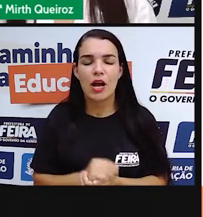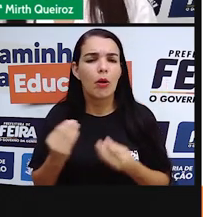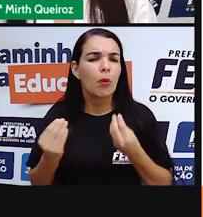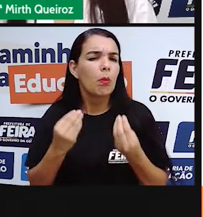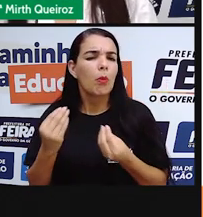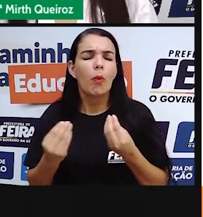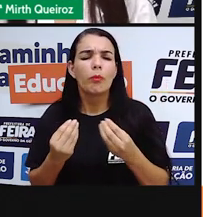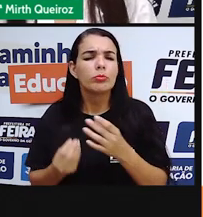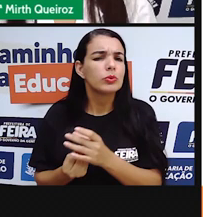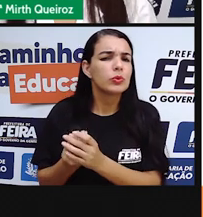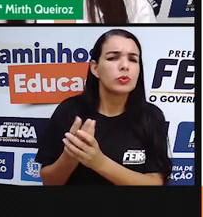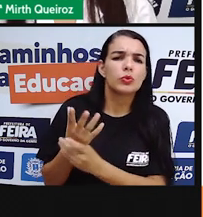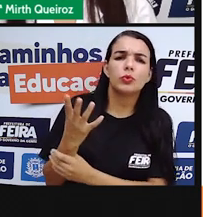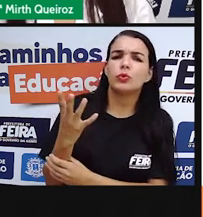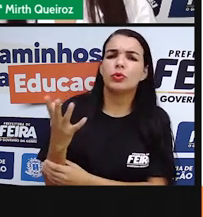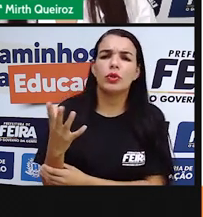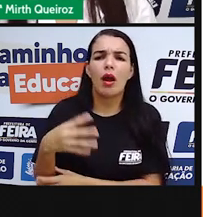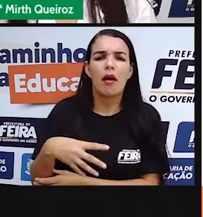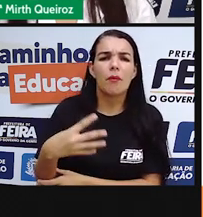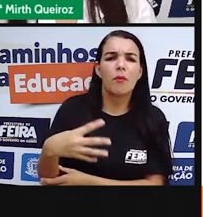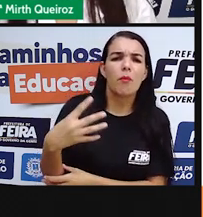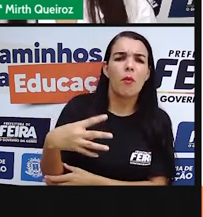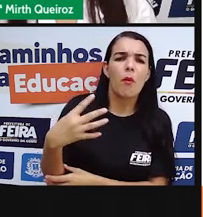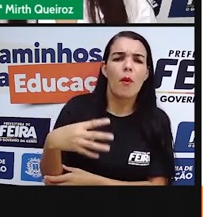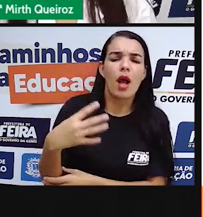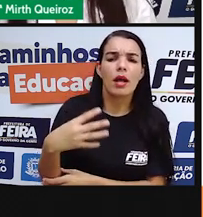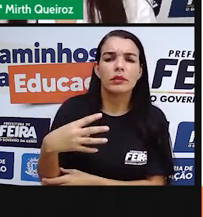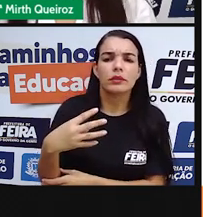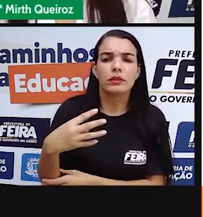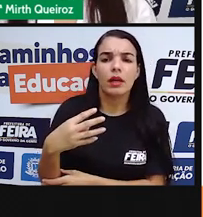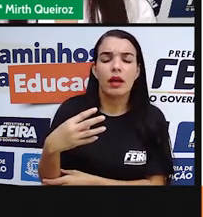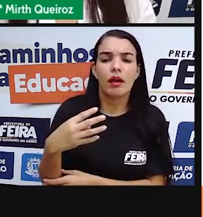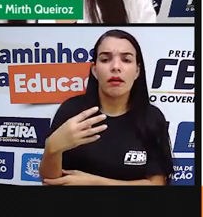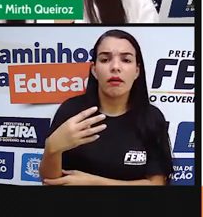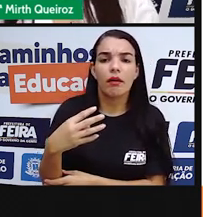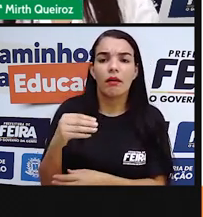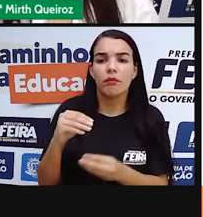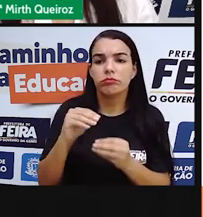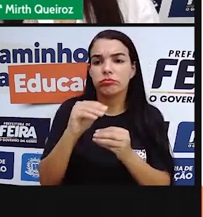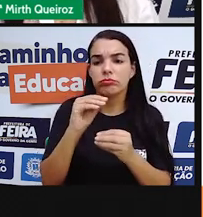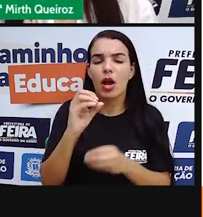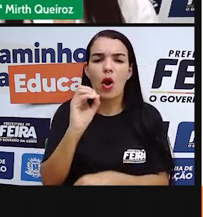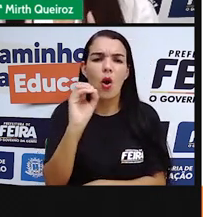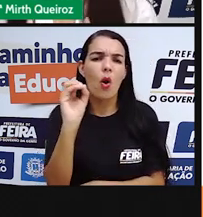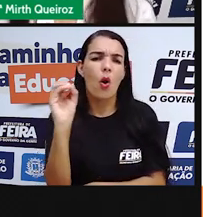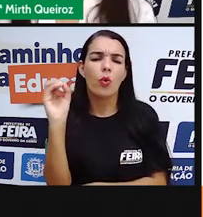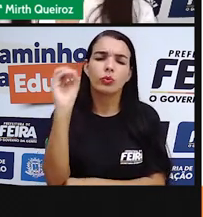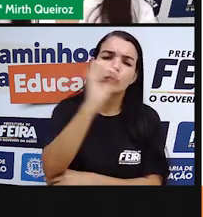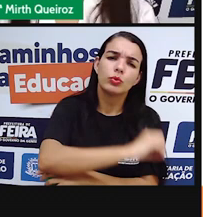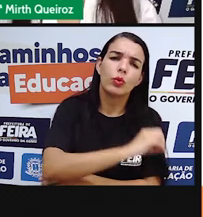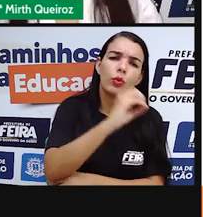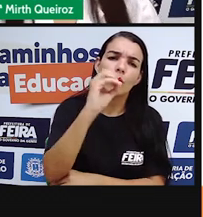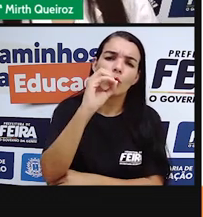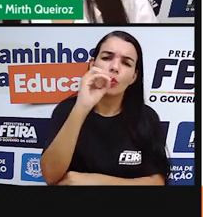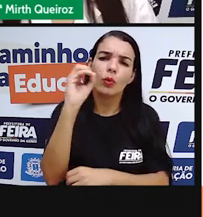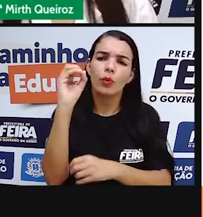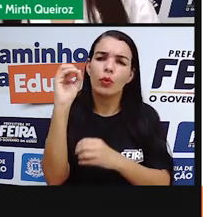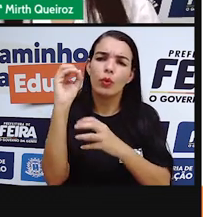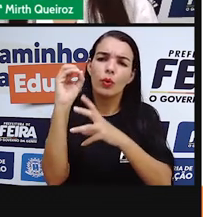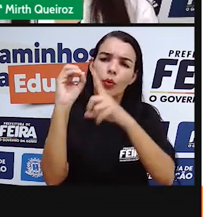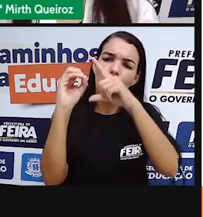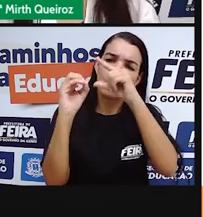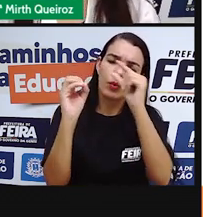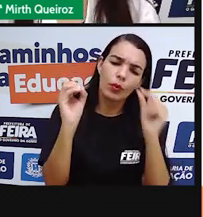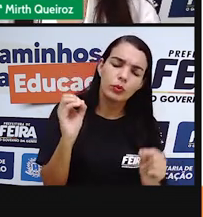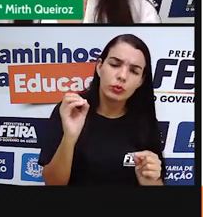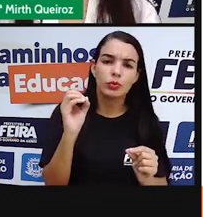Mas como surgiram as quatro estações? Como surgiu o outono, a primavera, o verão,